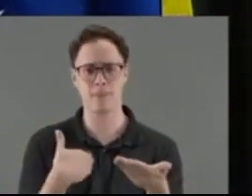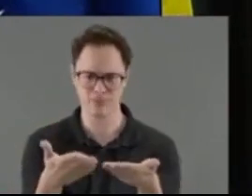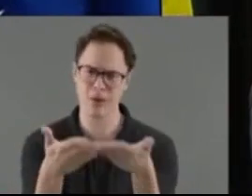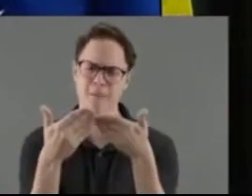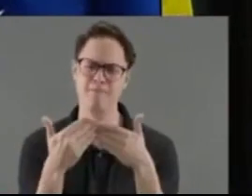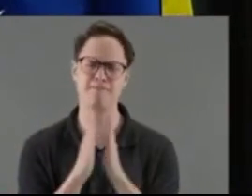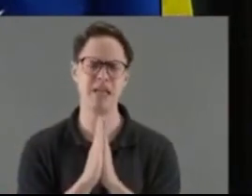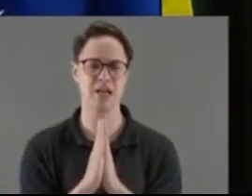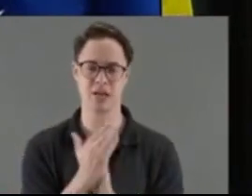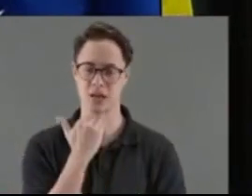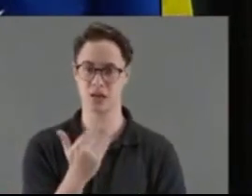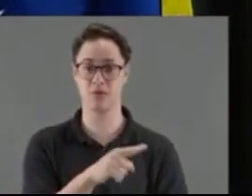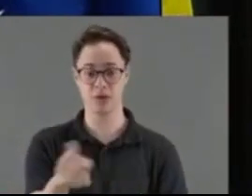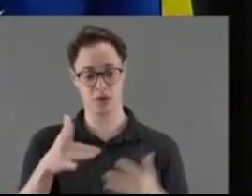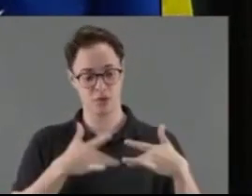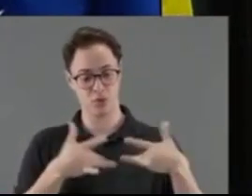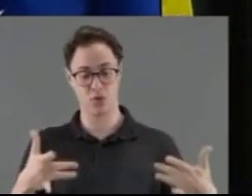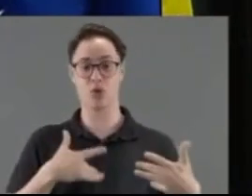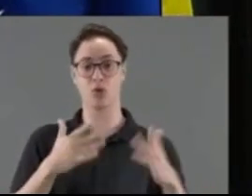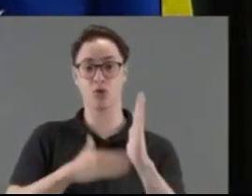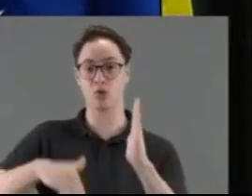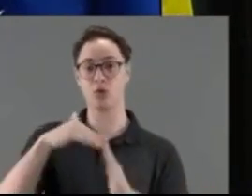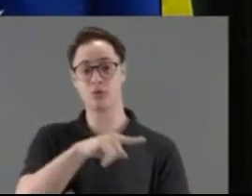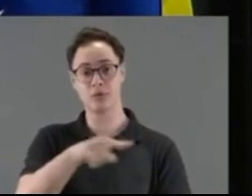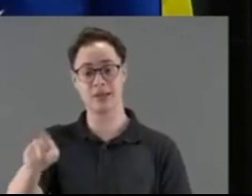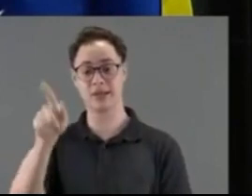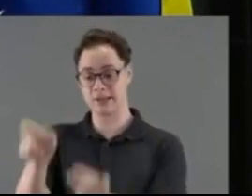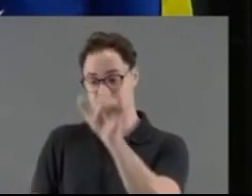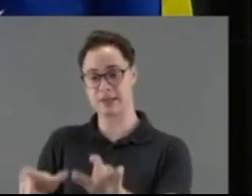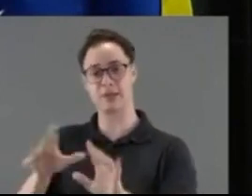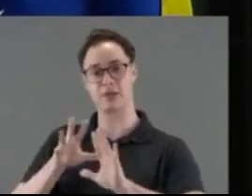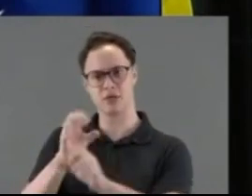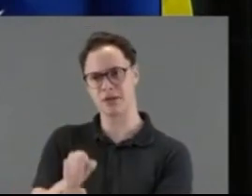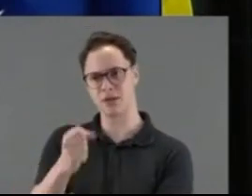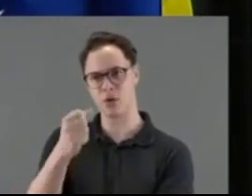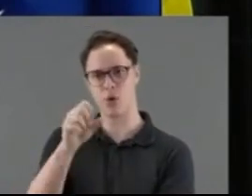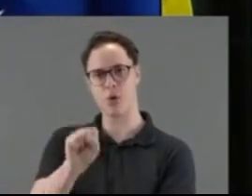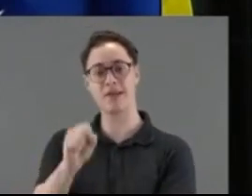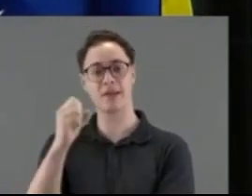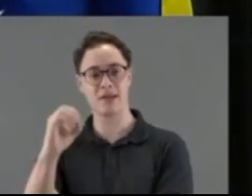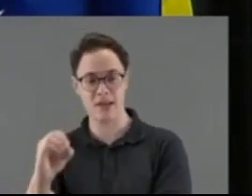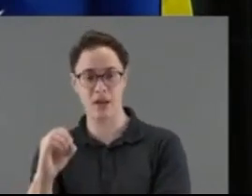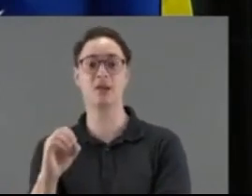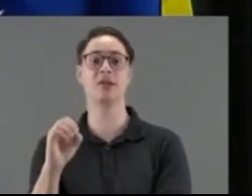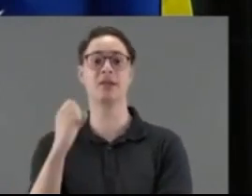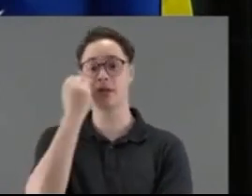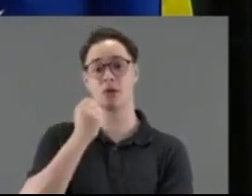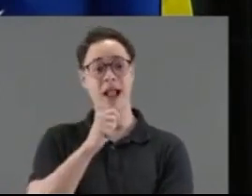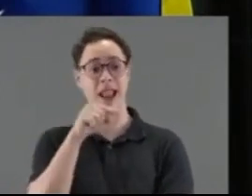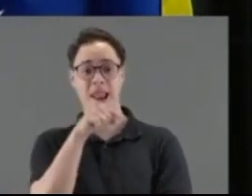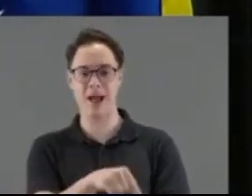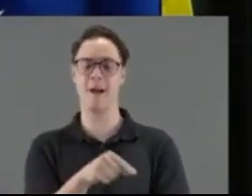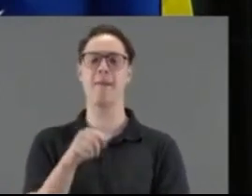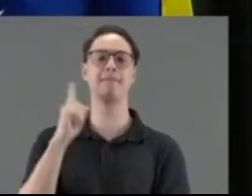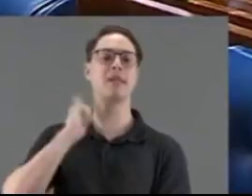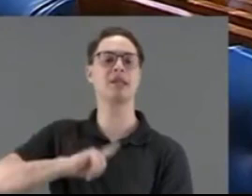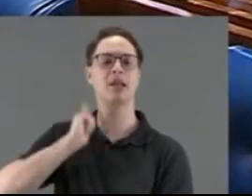aqui, sabe, a solidariedade de todos os senadores aqui, tem aqui, os 80 senadores aqui, porque lá em Minas Gerais e Pernambuco, somos outros estados ainda que não